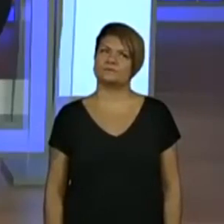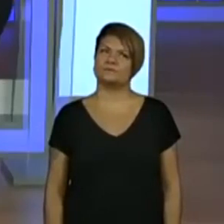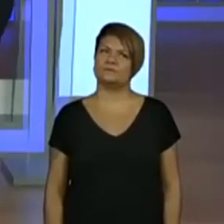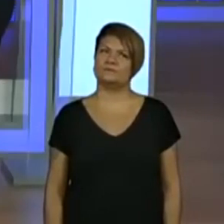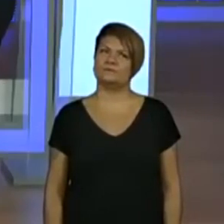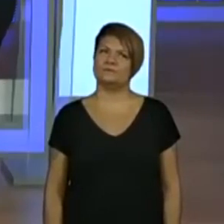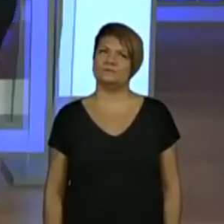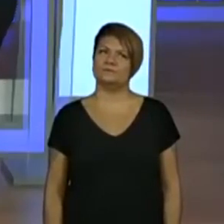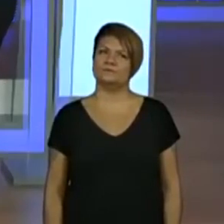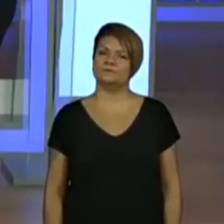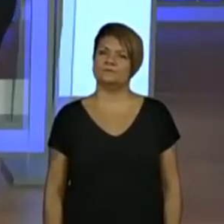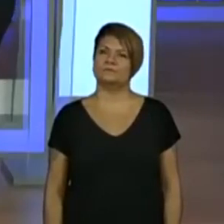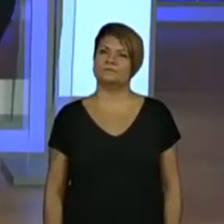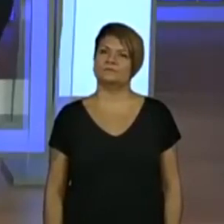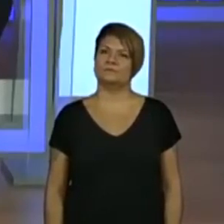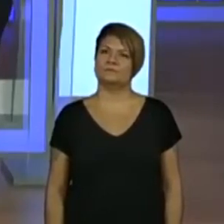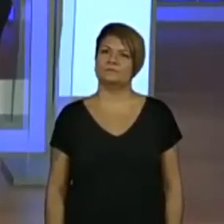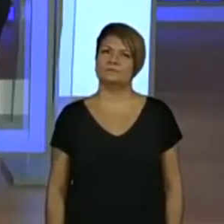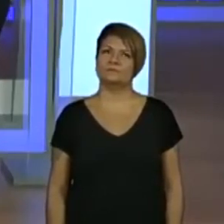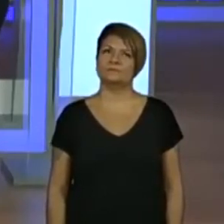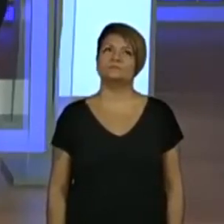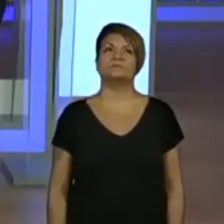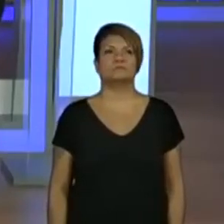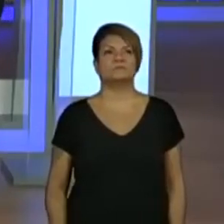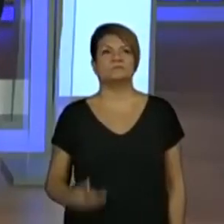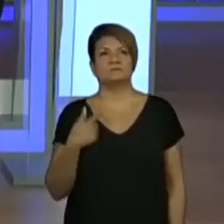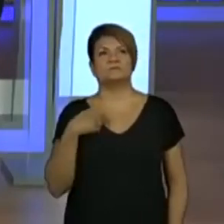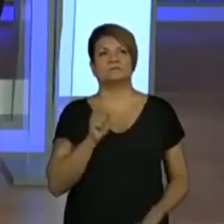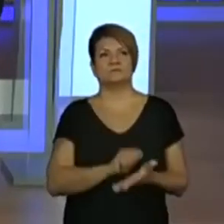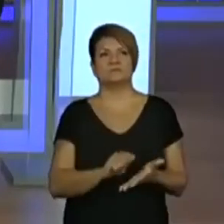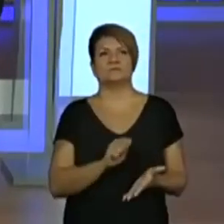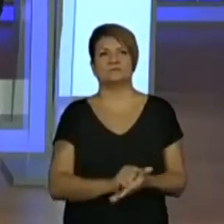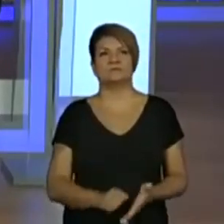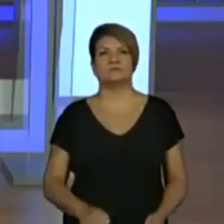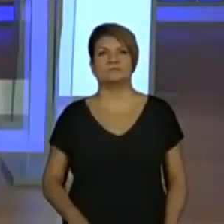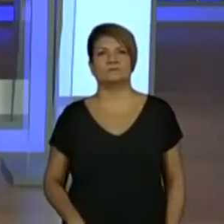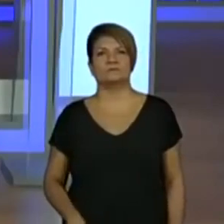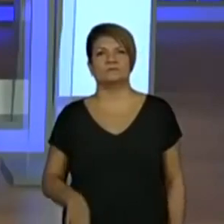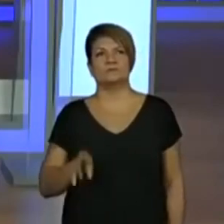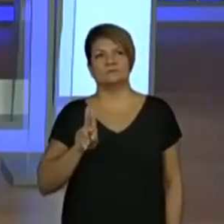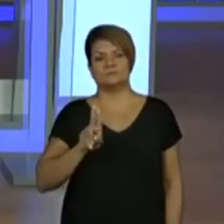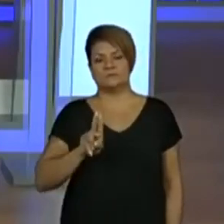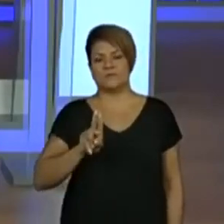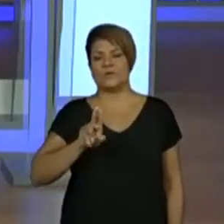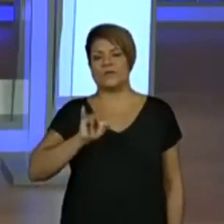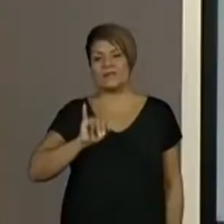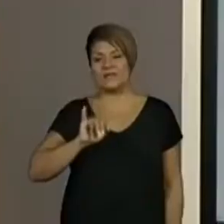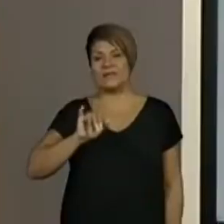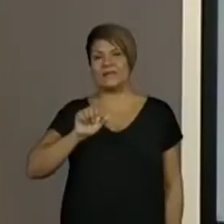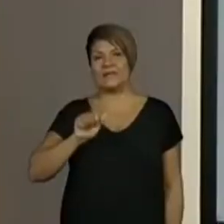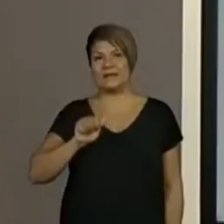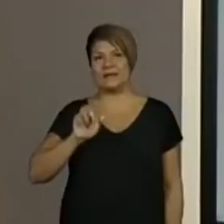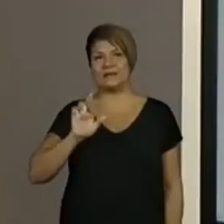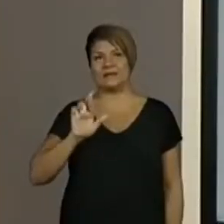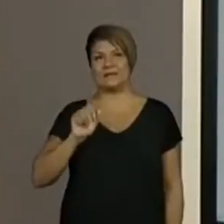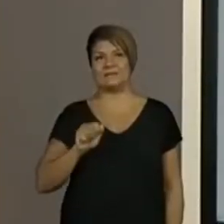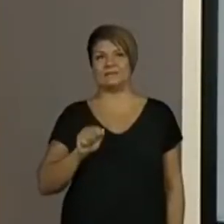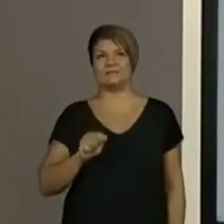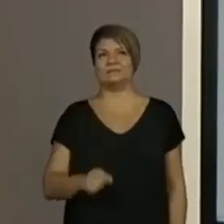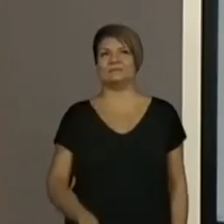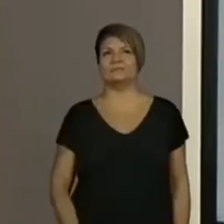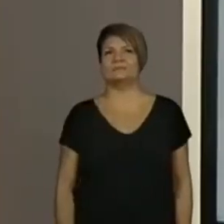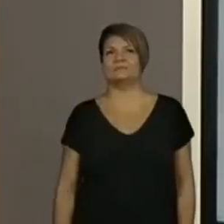Vamos lá, vamos lá. Eu acho que eu vou escrever Uiara. É muito diferente. Uiara. Uiara.